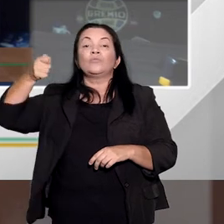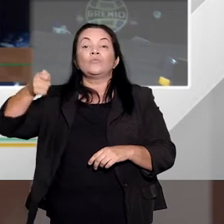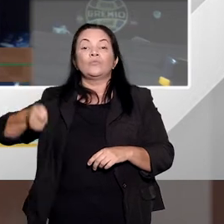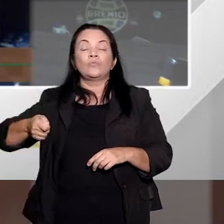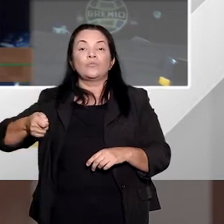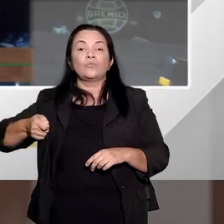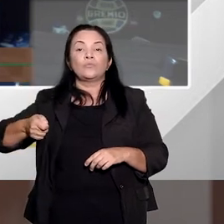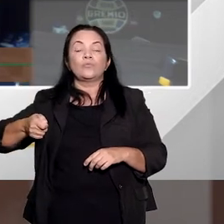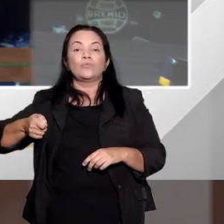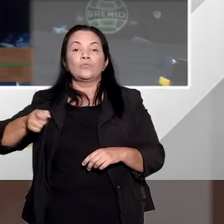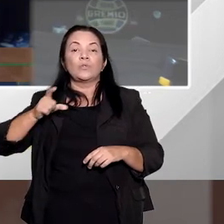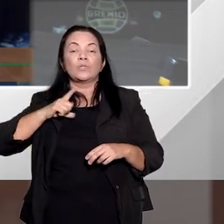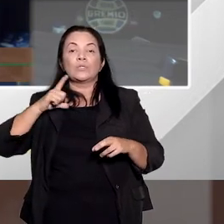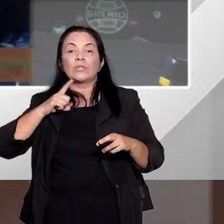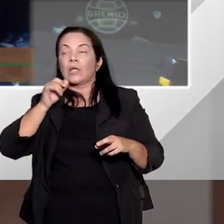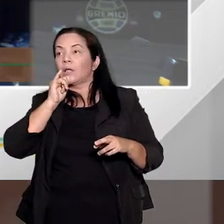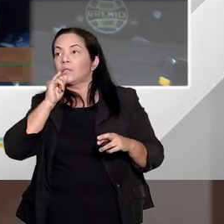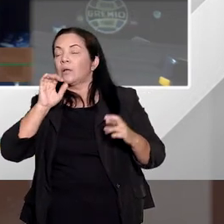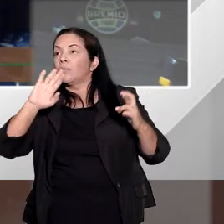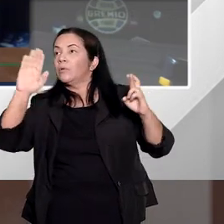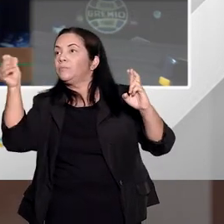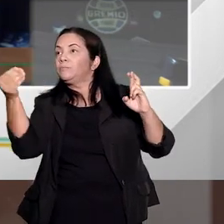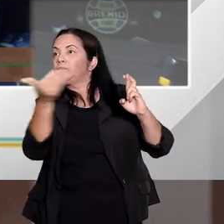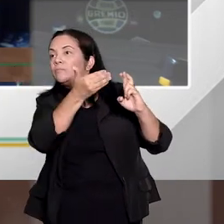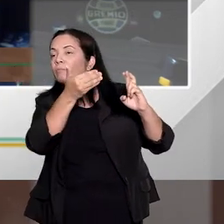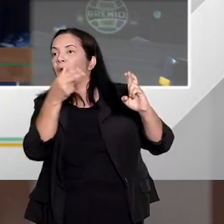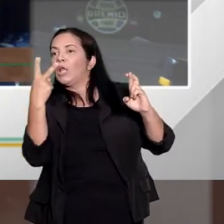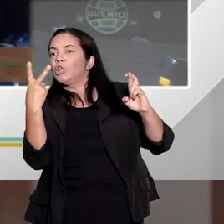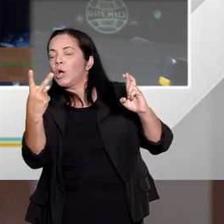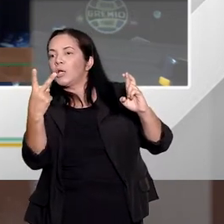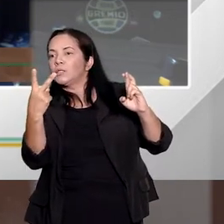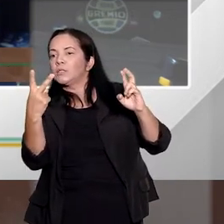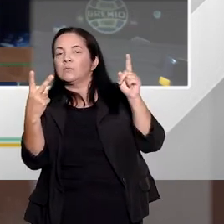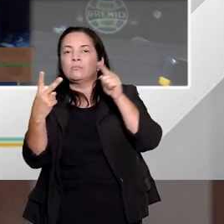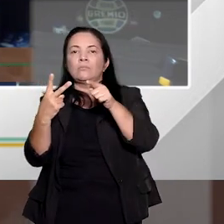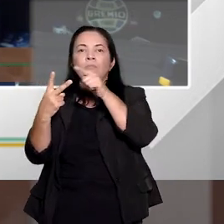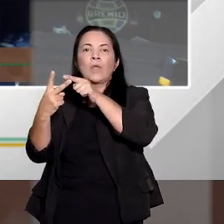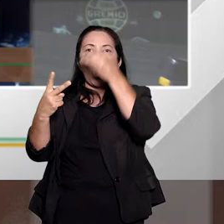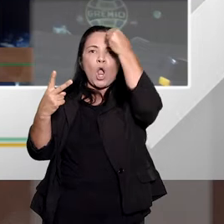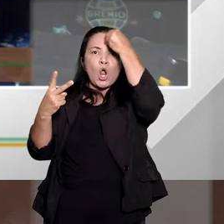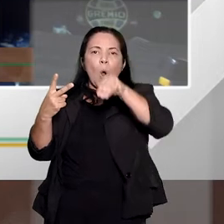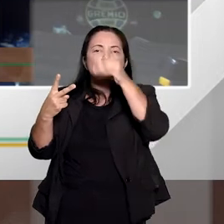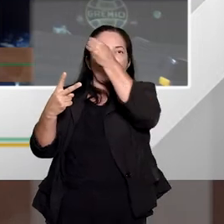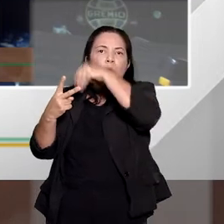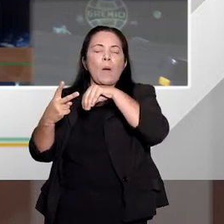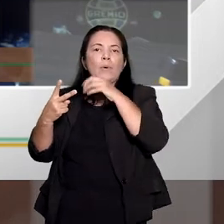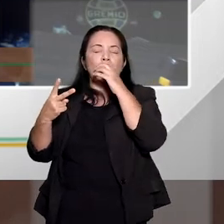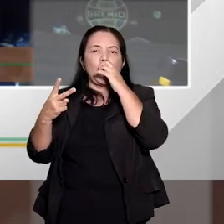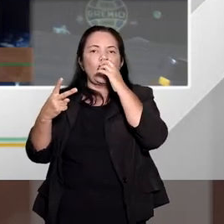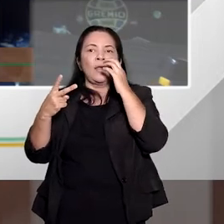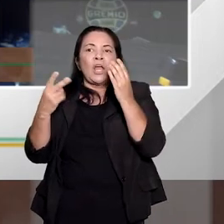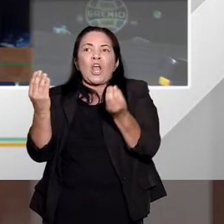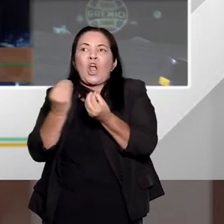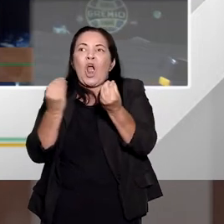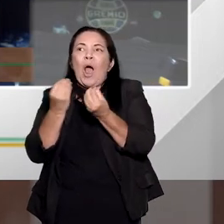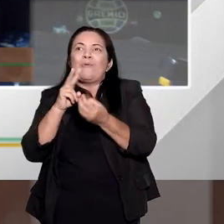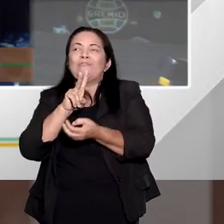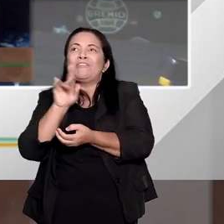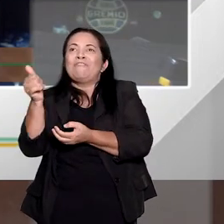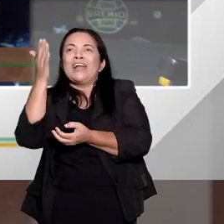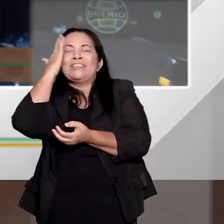concluir que há um concurso de pessoas que ambos devem ser condenados, ele começa a fazer a dosimetria da pena